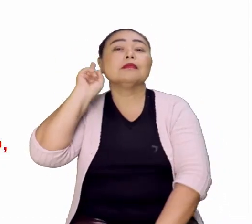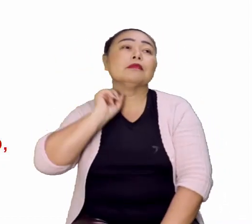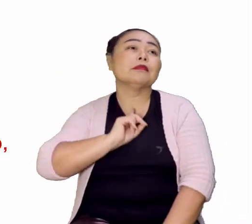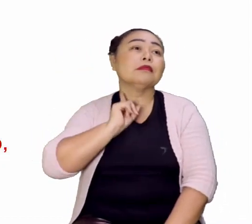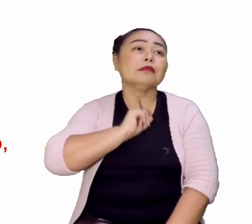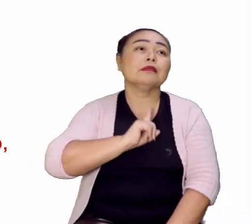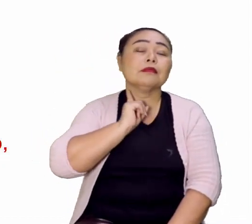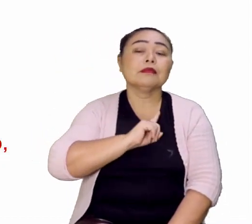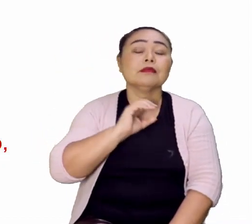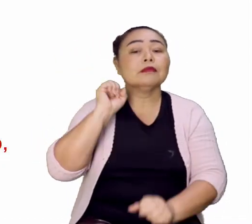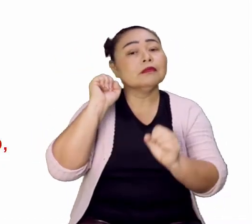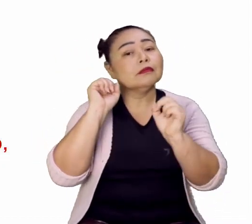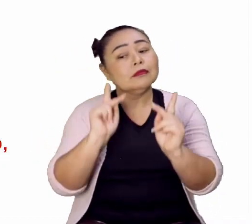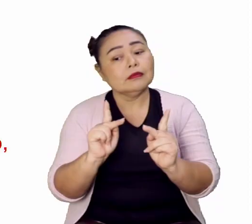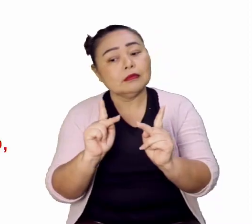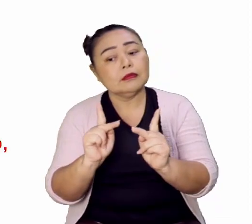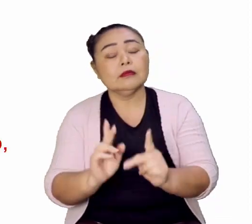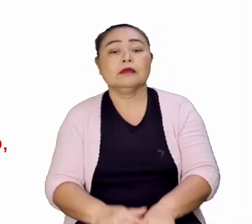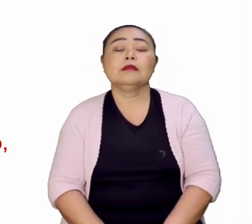Vem para mim.